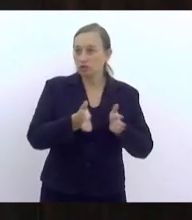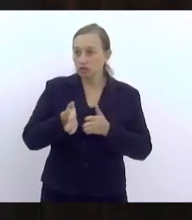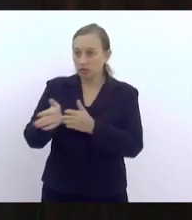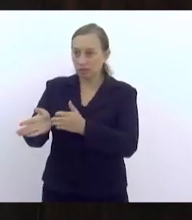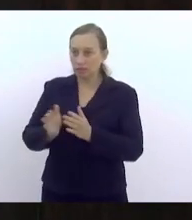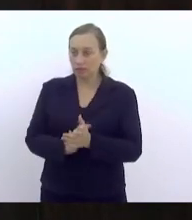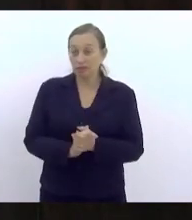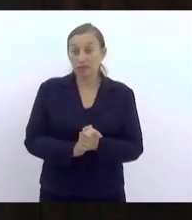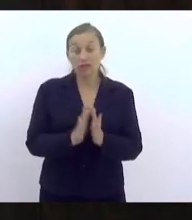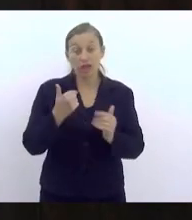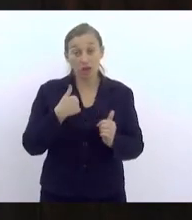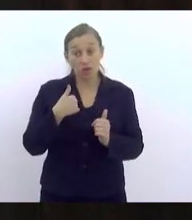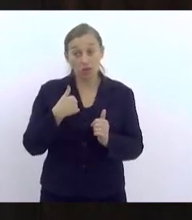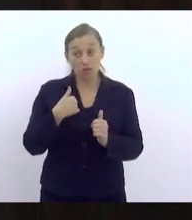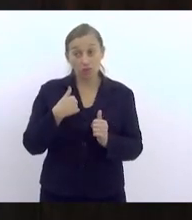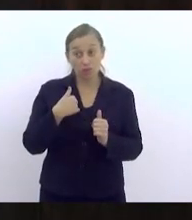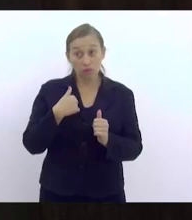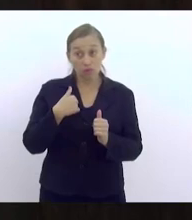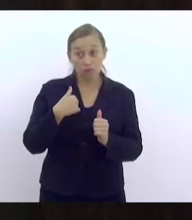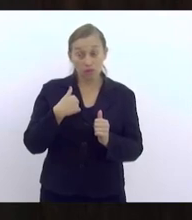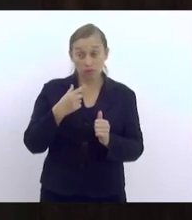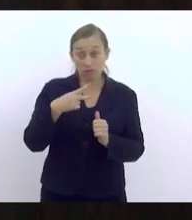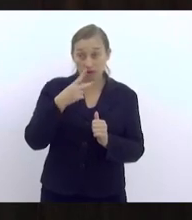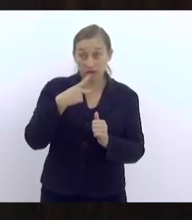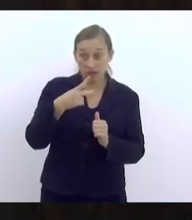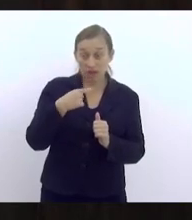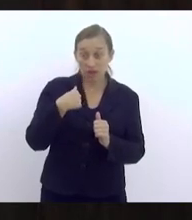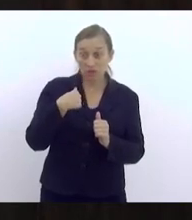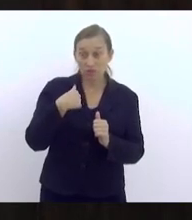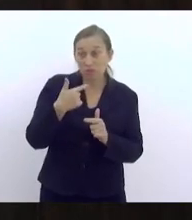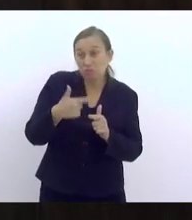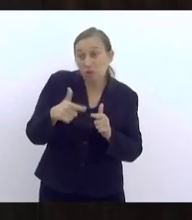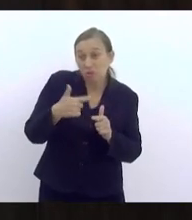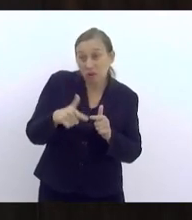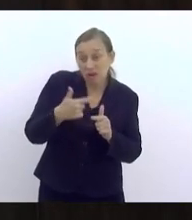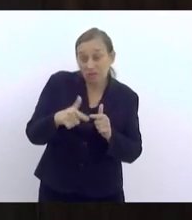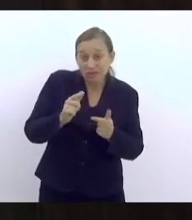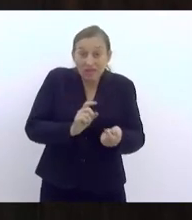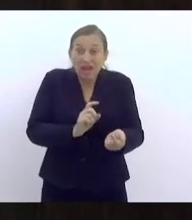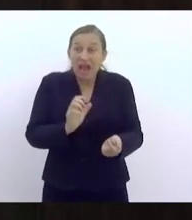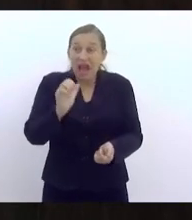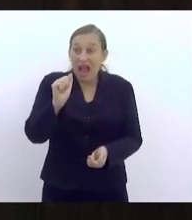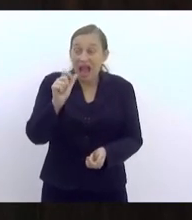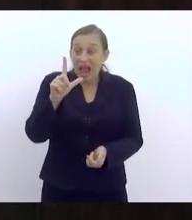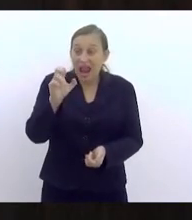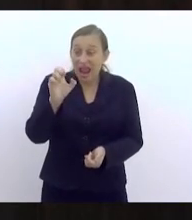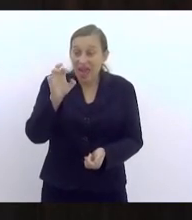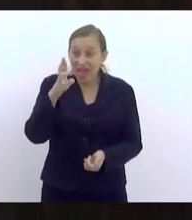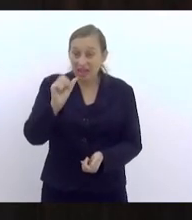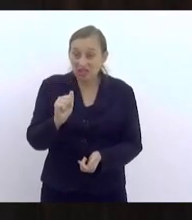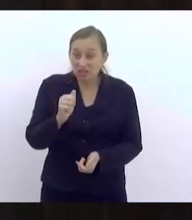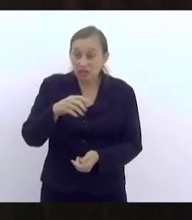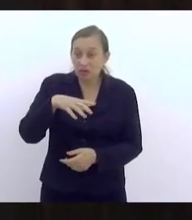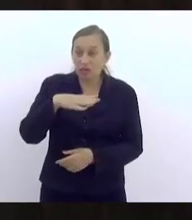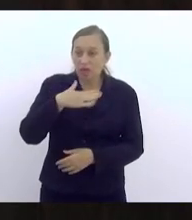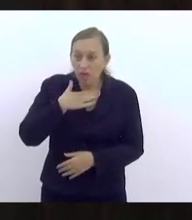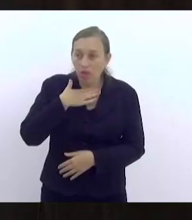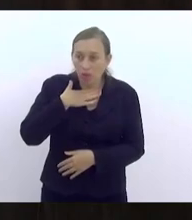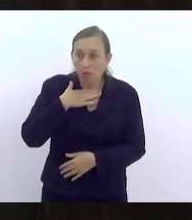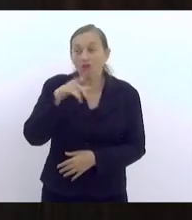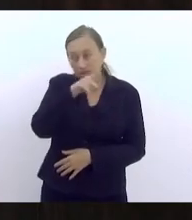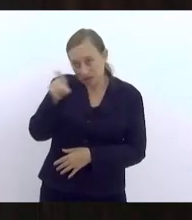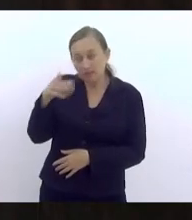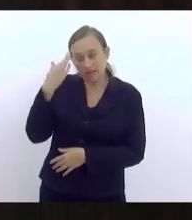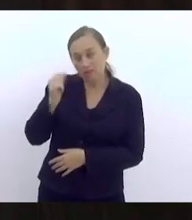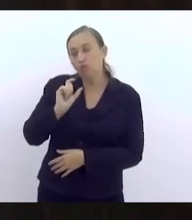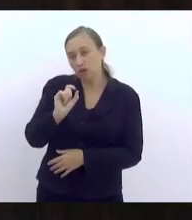tossir um pouquinho aqui, porque eu estou me recuperando de uma crise alérgica. Então, se eu der uma tossidinha, uma arranhada, vocês já sabem o que é, mas eu fiz